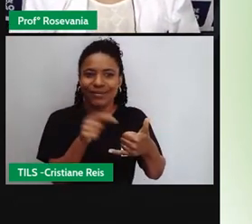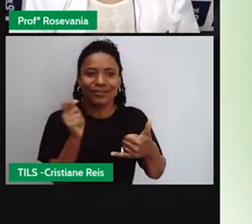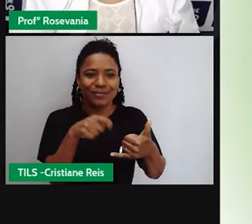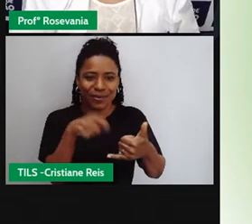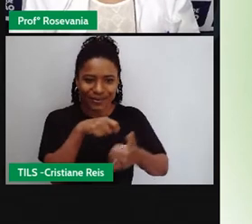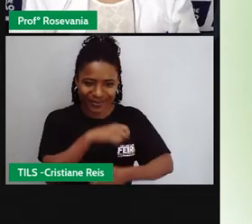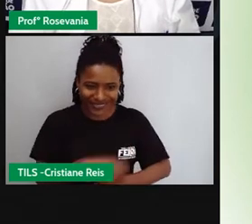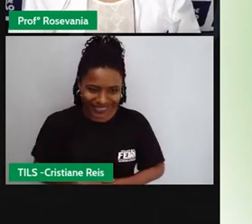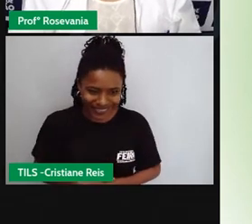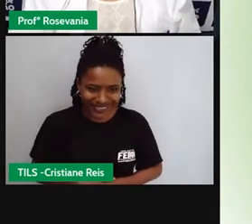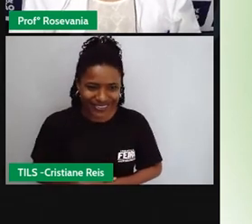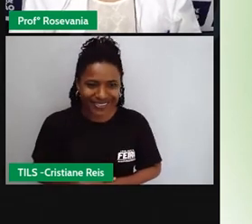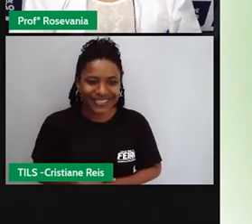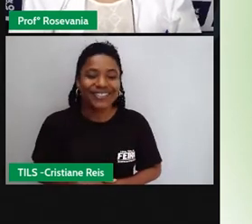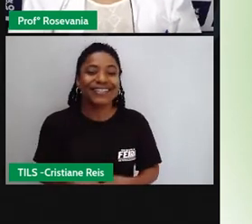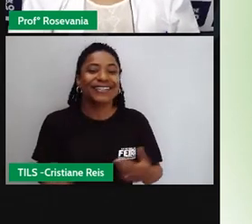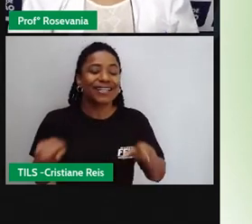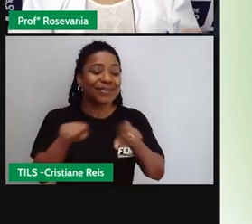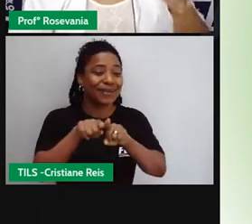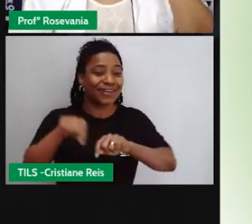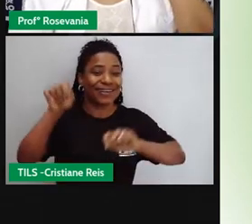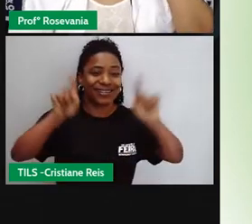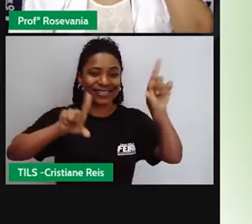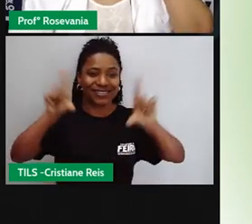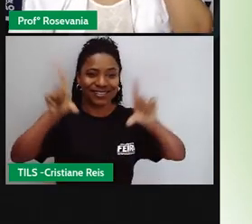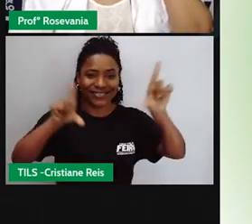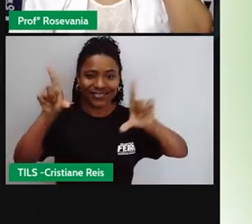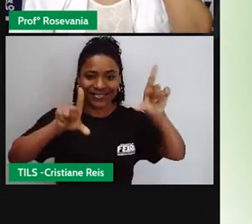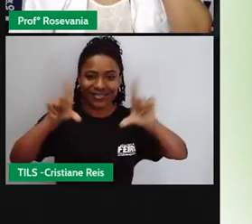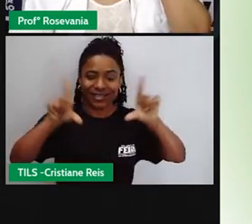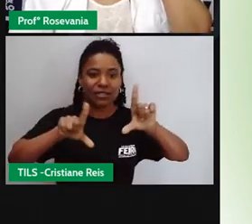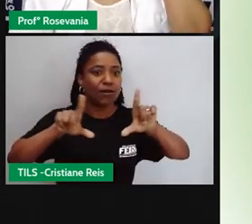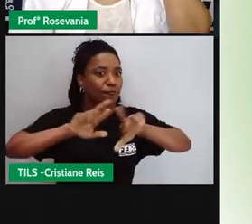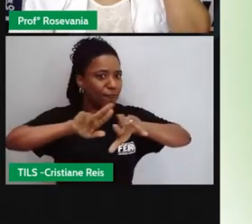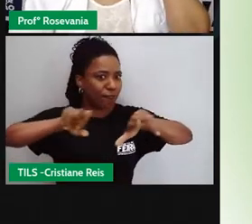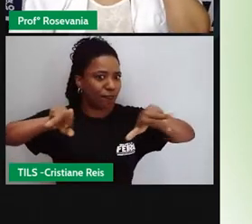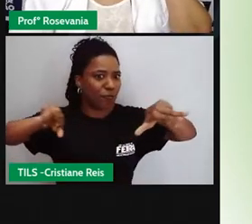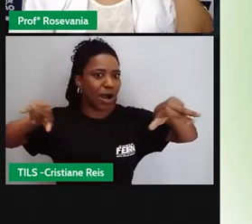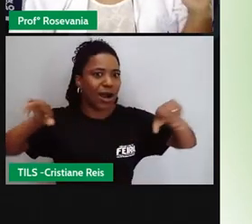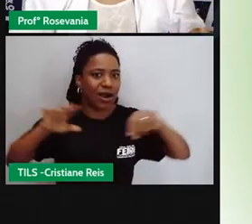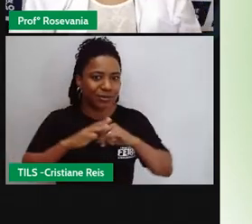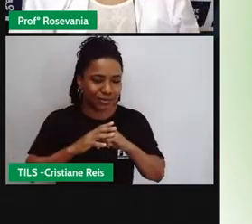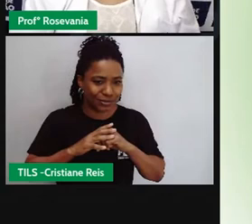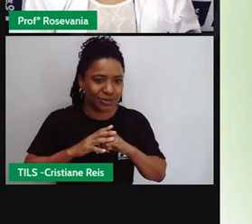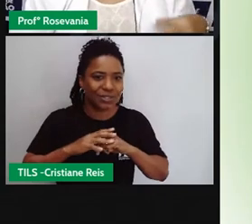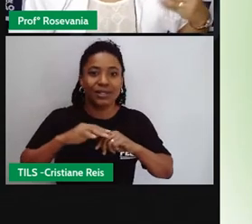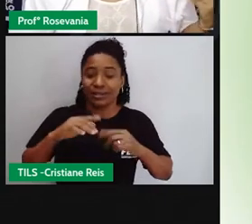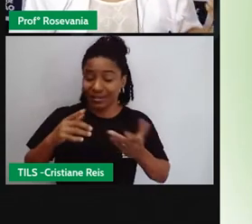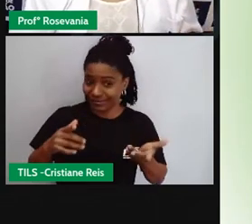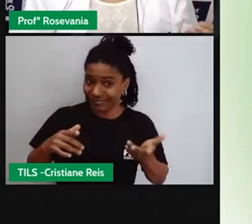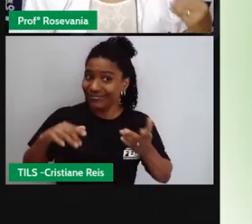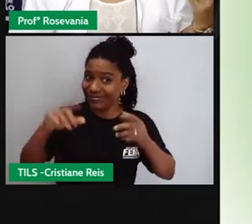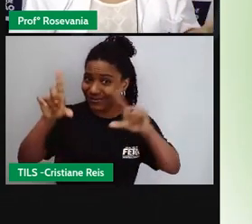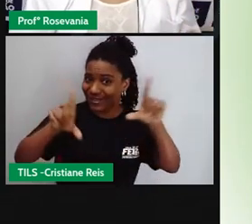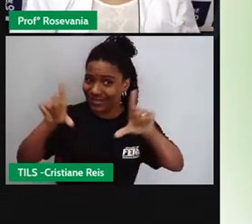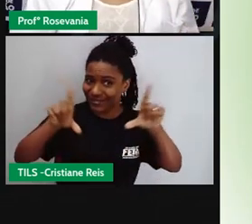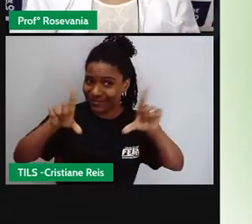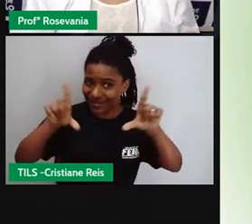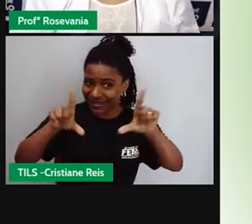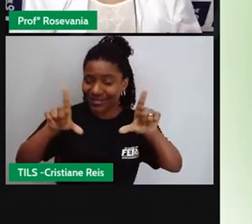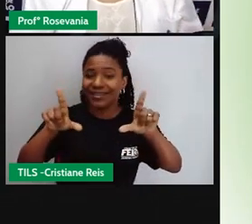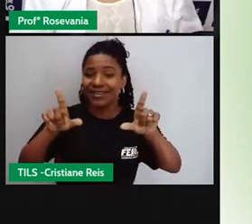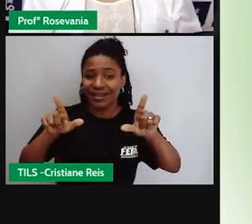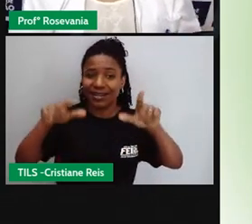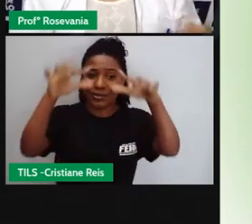muitas funções as TVs também agregaram muitas funções principalmente as TVs holográficas que ainda não é muita realidade